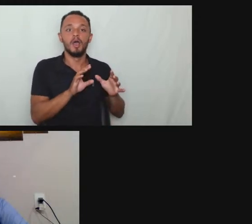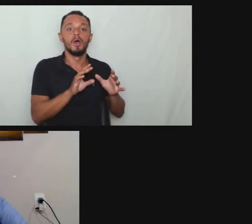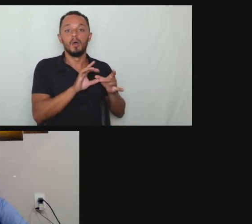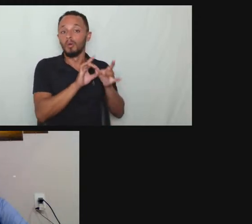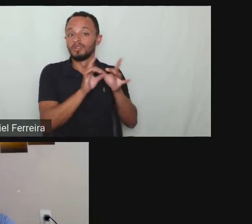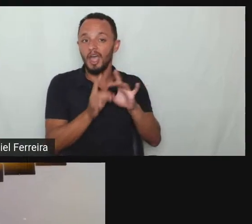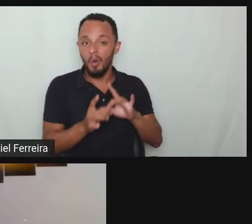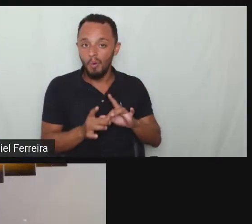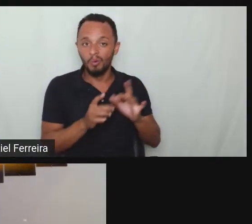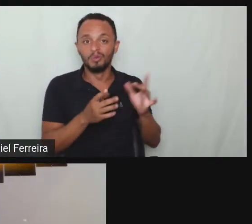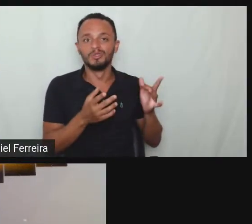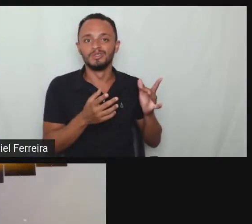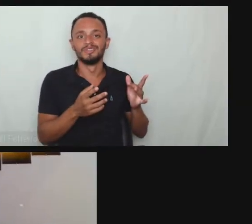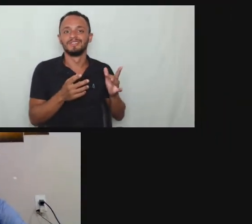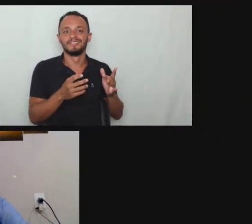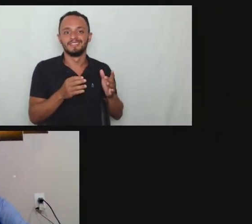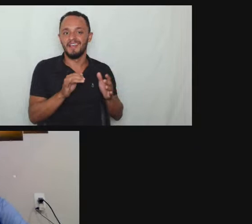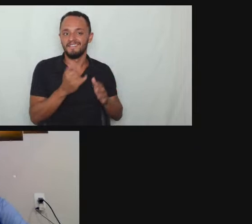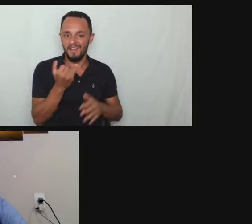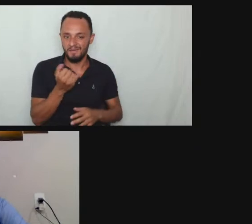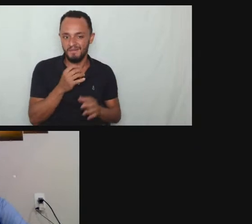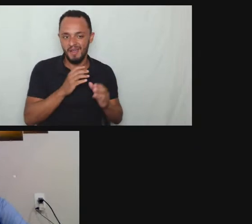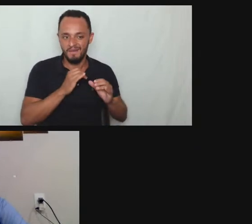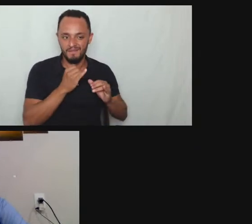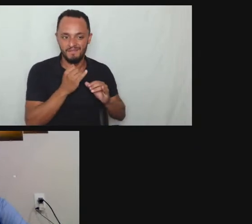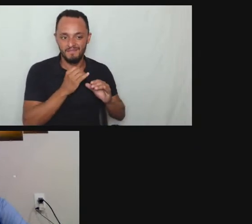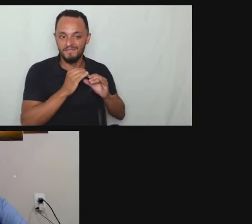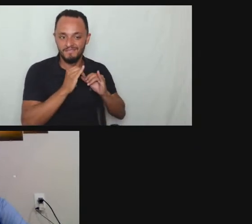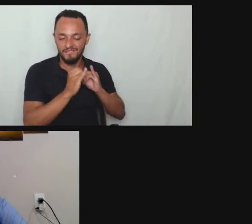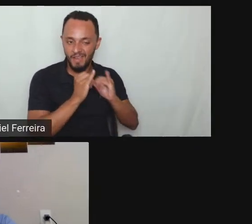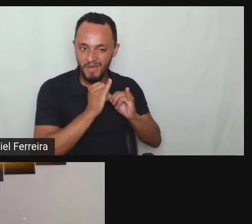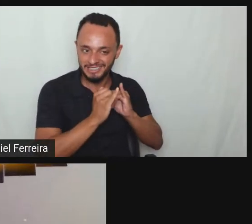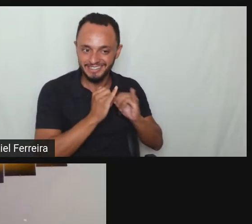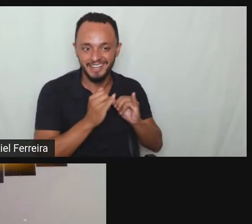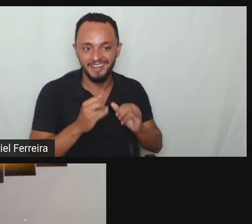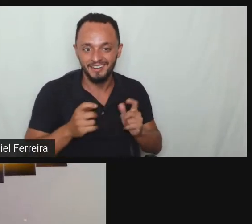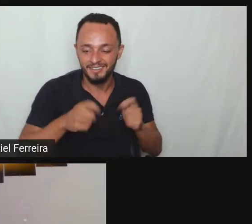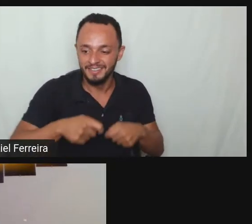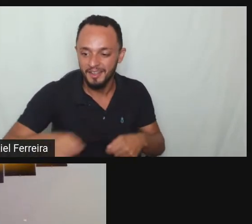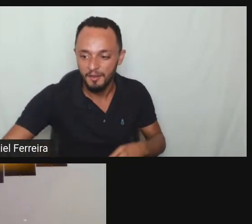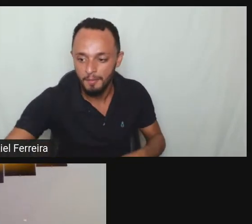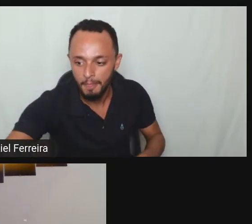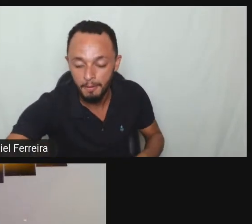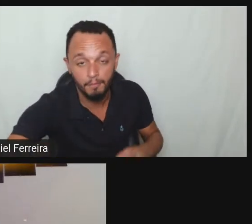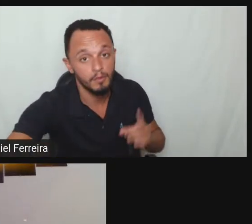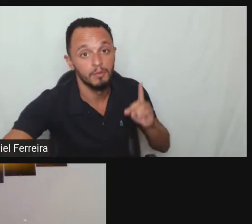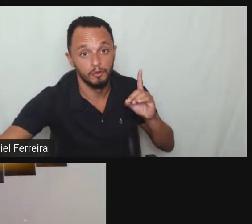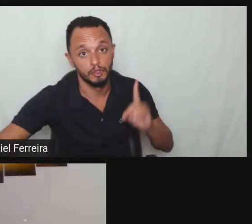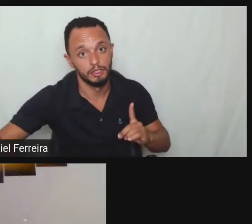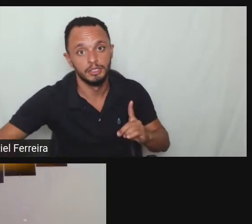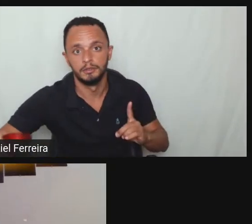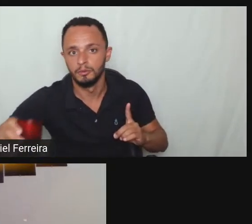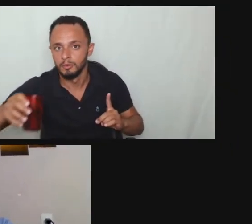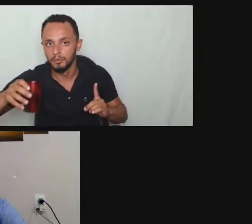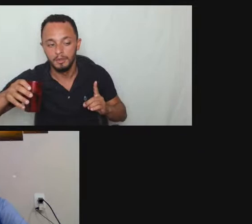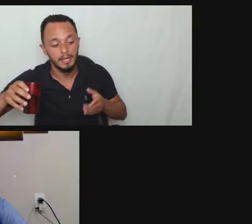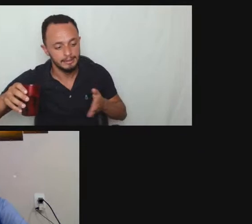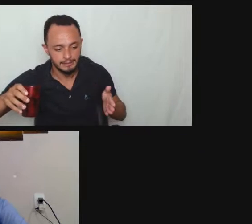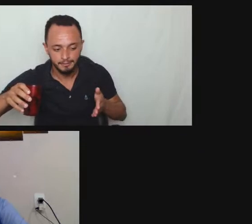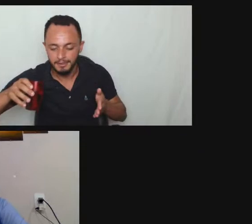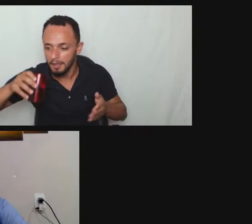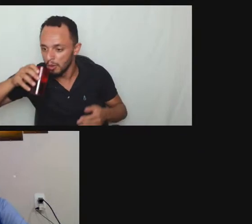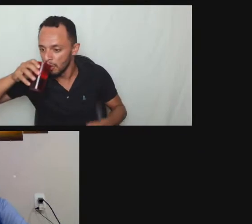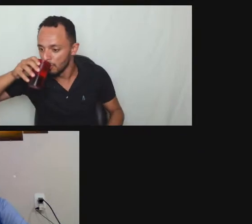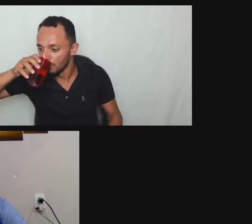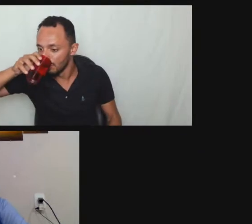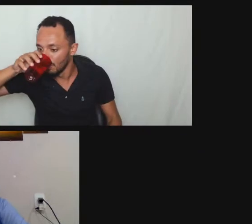então vamos lá ajuda a gente aqui no canal tá? pra que o direito à inclusão aqui chegue pra todo mundo tá? vamos lá